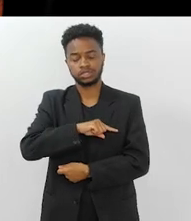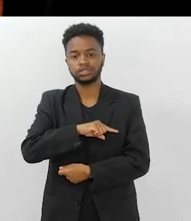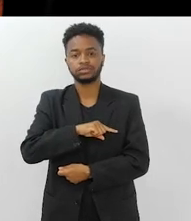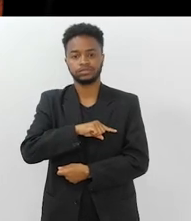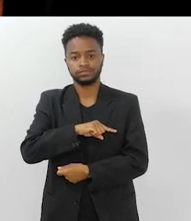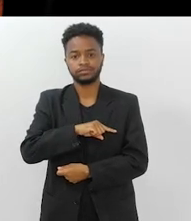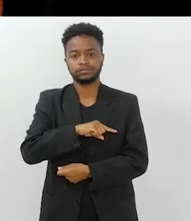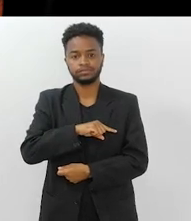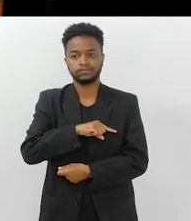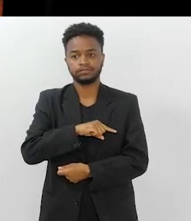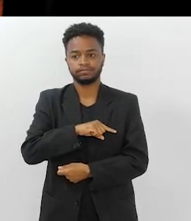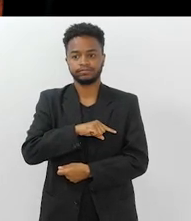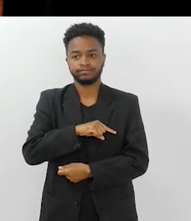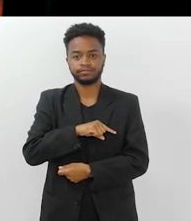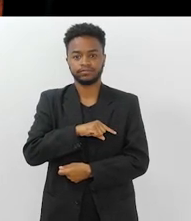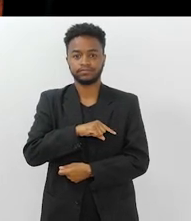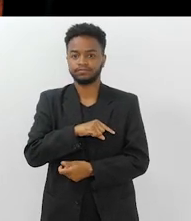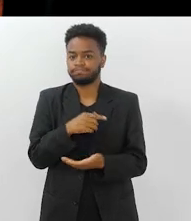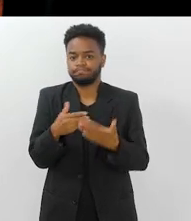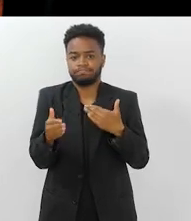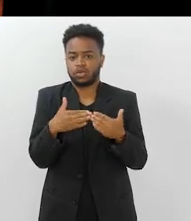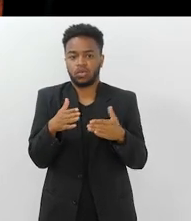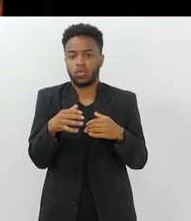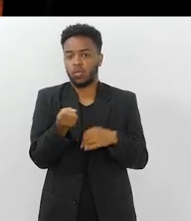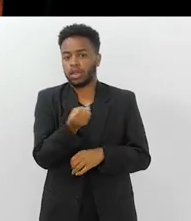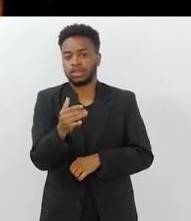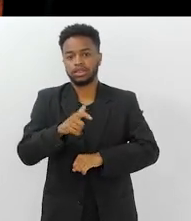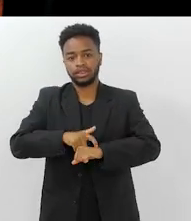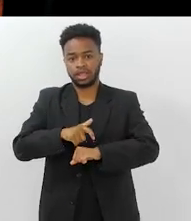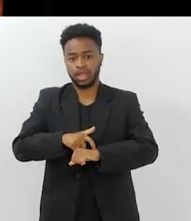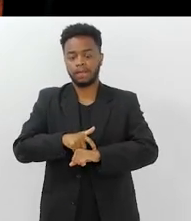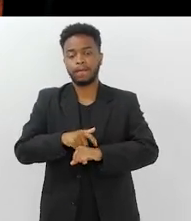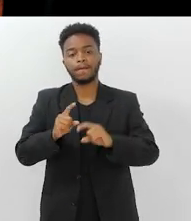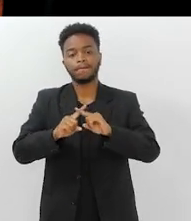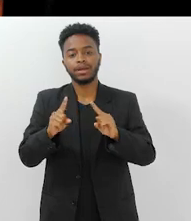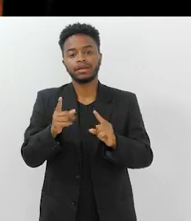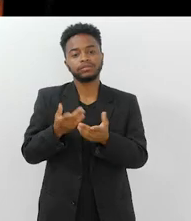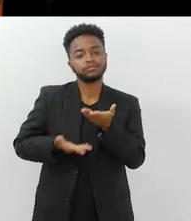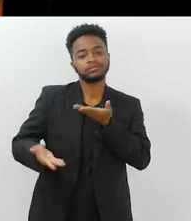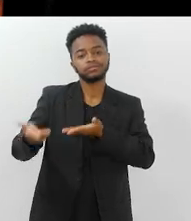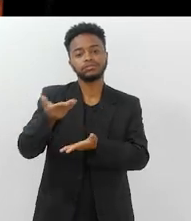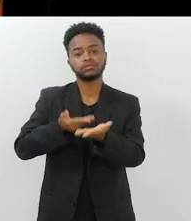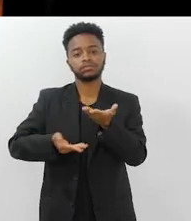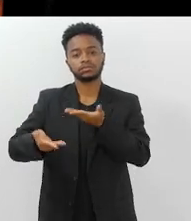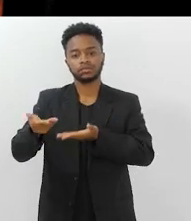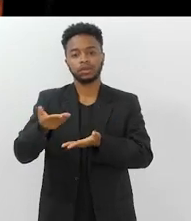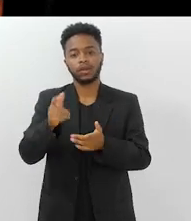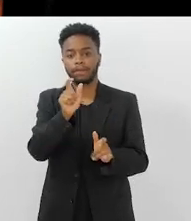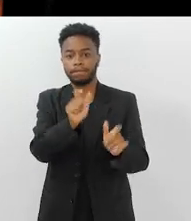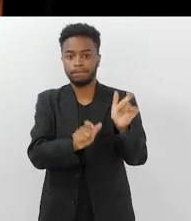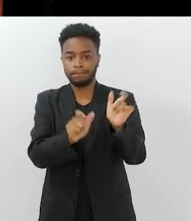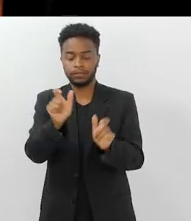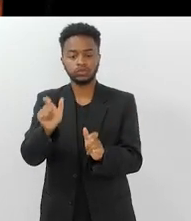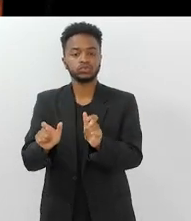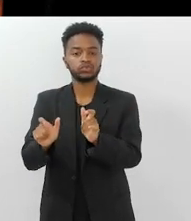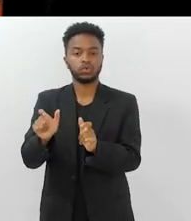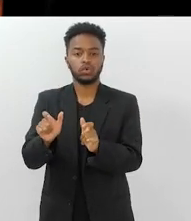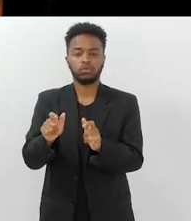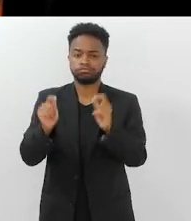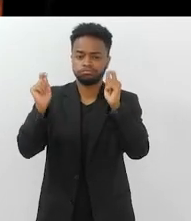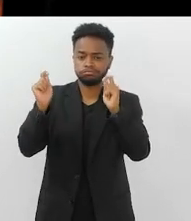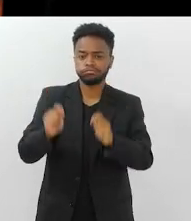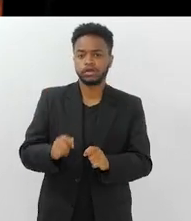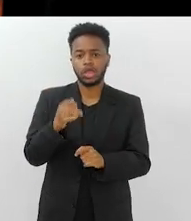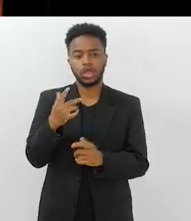né? Independente do quanto tempo de carreira aí, mas estar interagindo com pessoas de